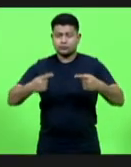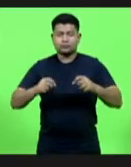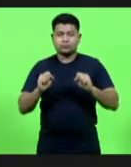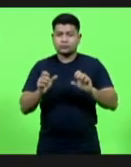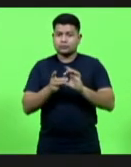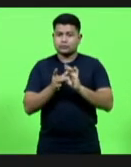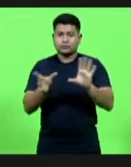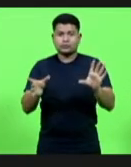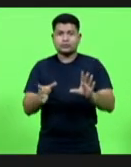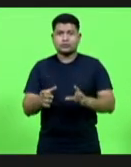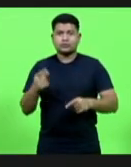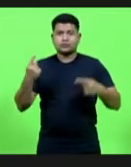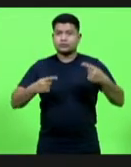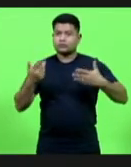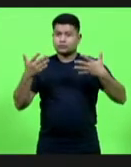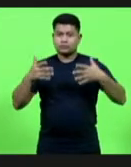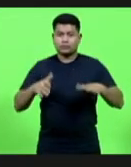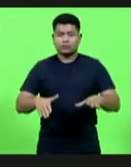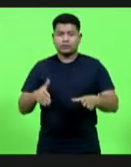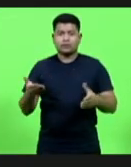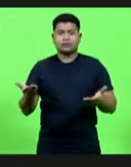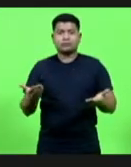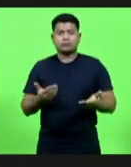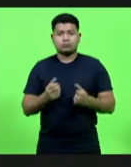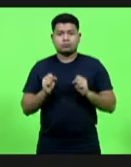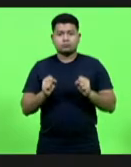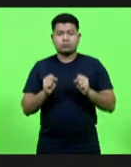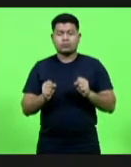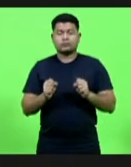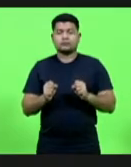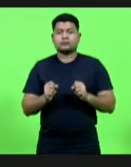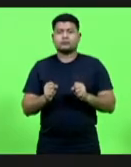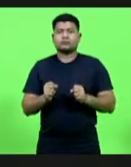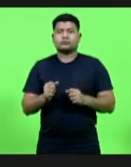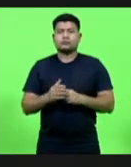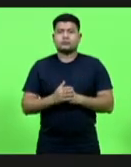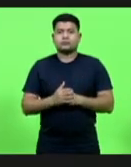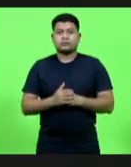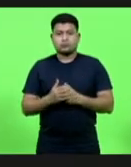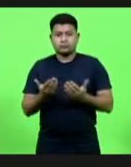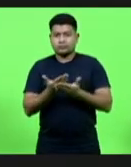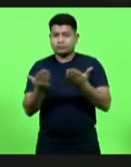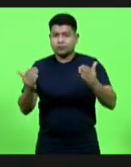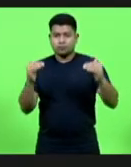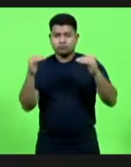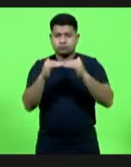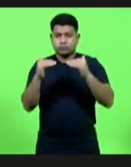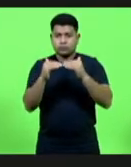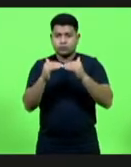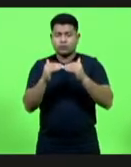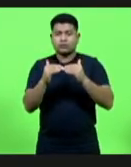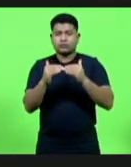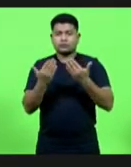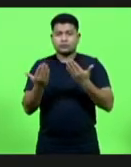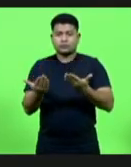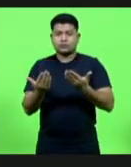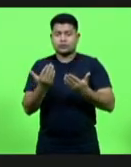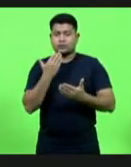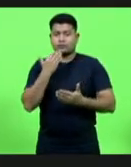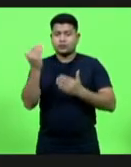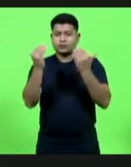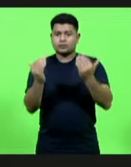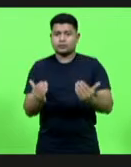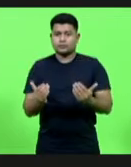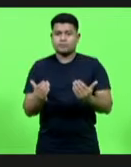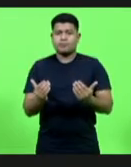não havendo quem queira discutir, coloco em deliberação, quem concorda com o parecer do diligenciamento, permaneça como está,